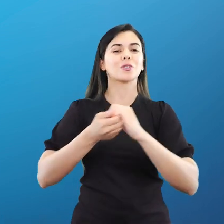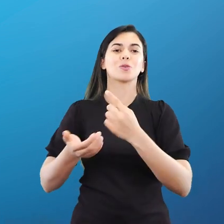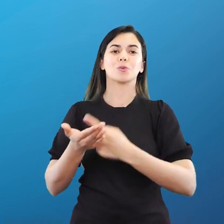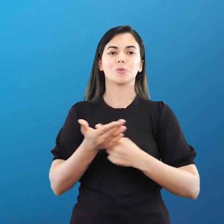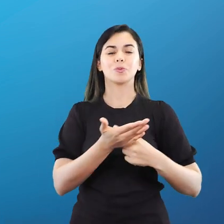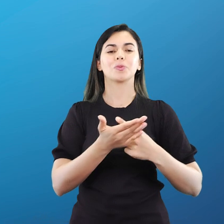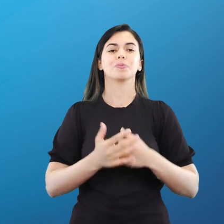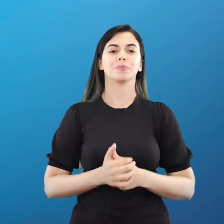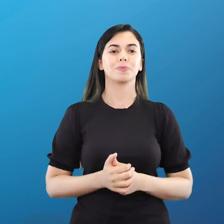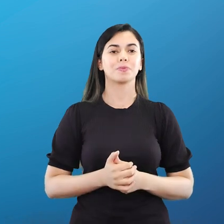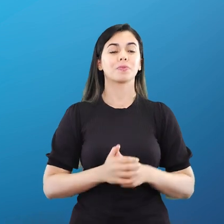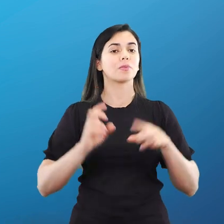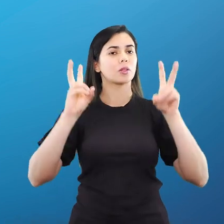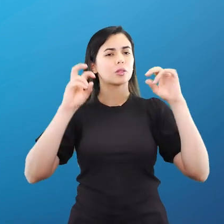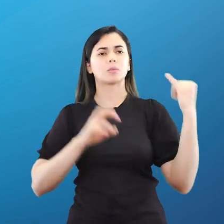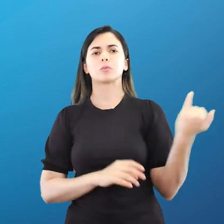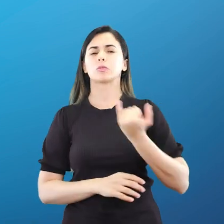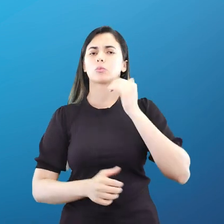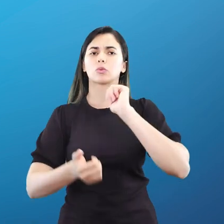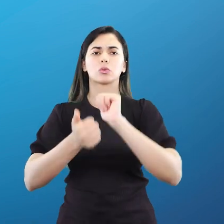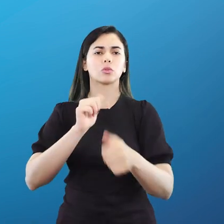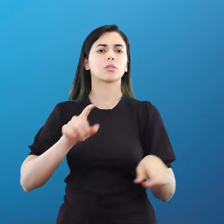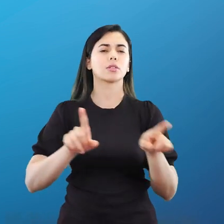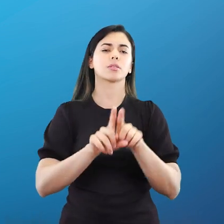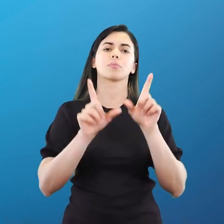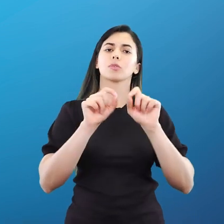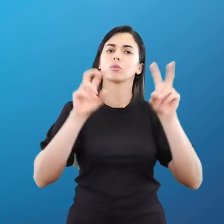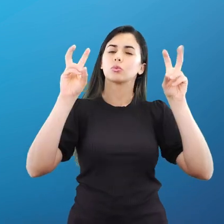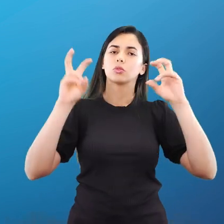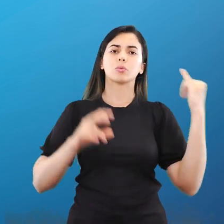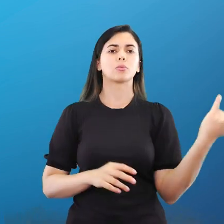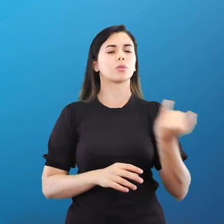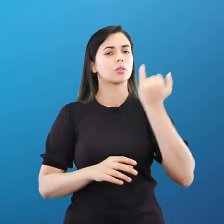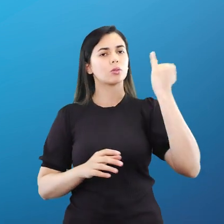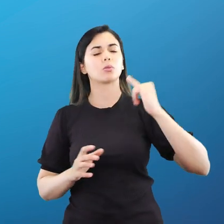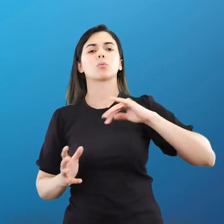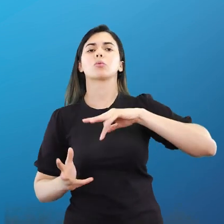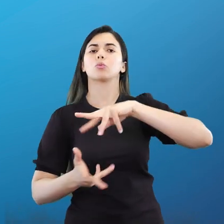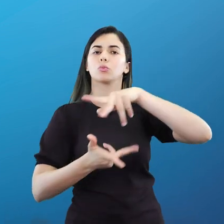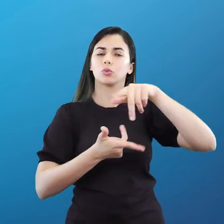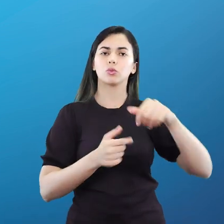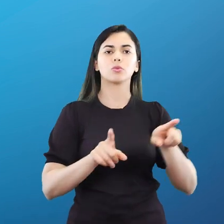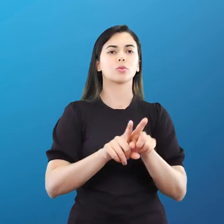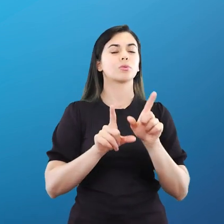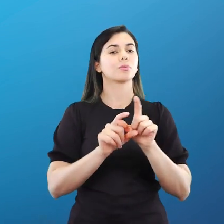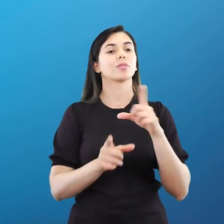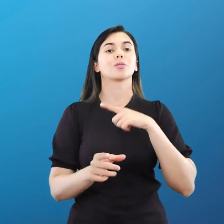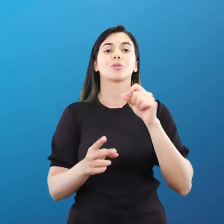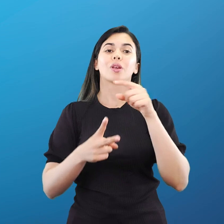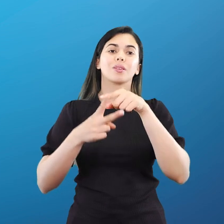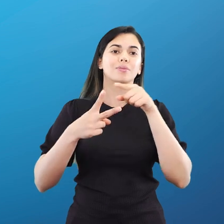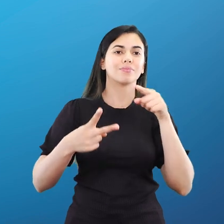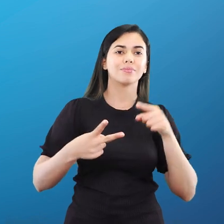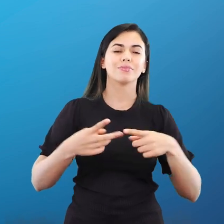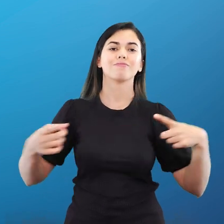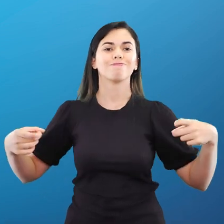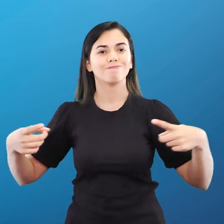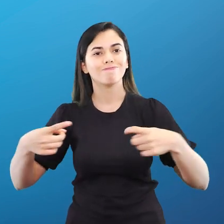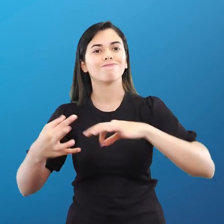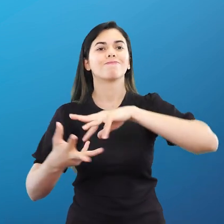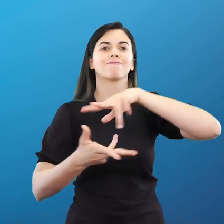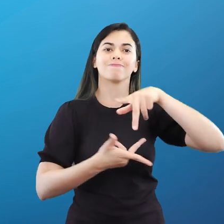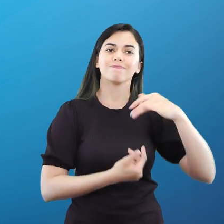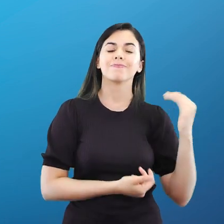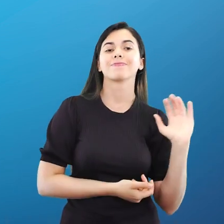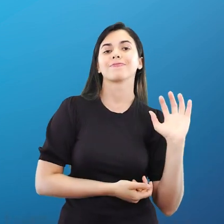esporte, como também no cenário mundial, como as duas guerras que o mundo ainda está assistindo